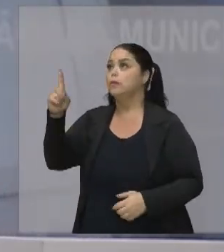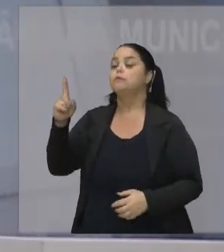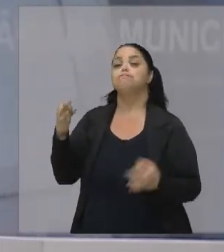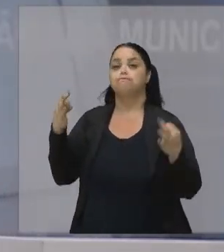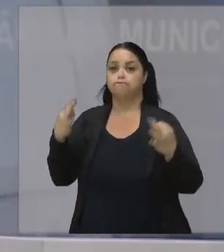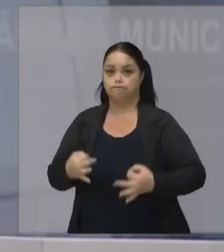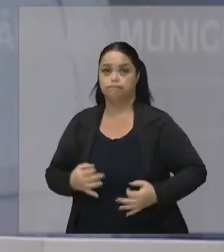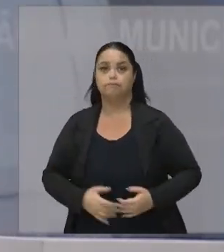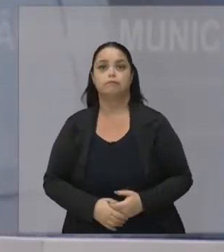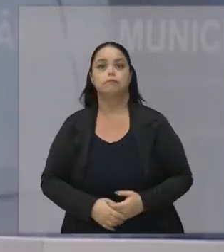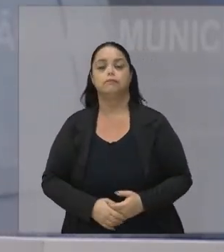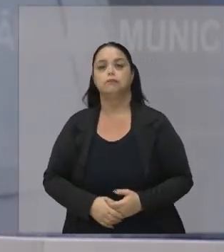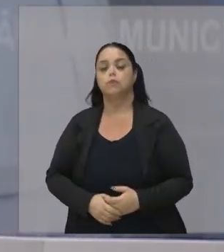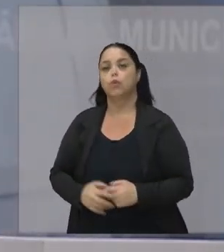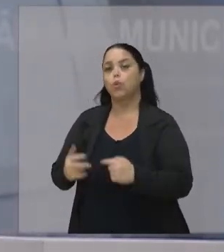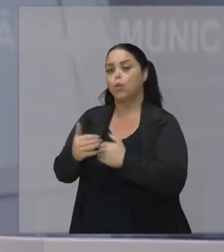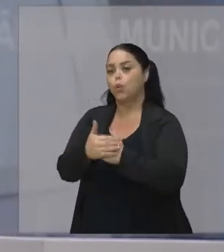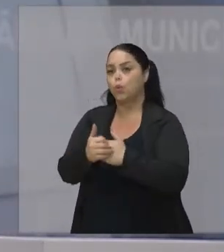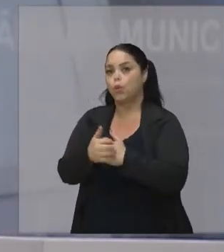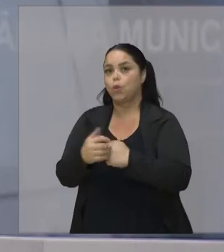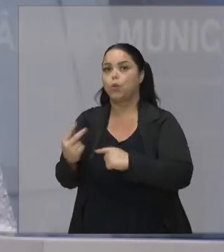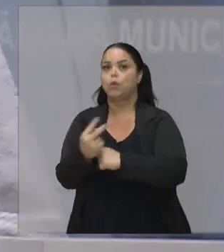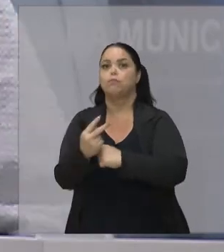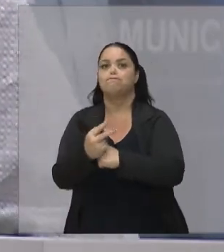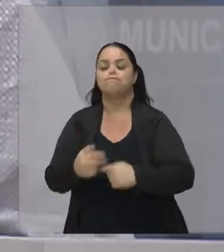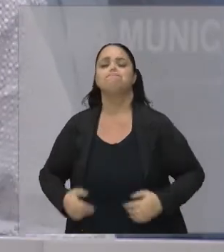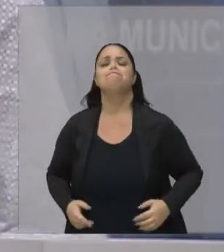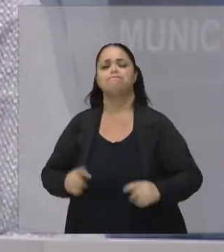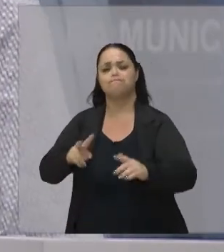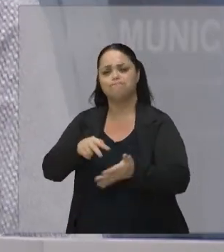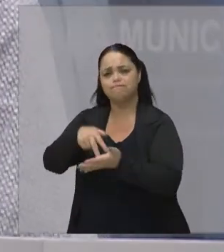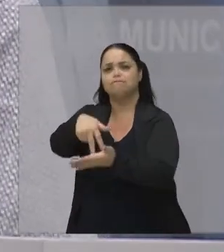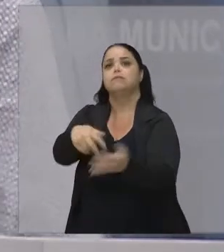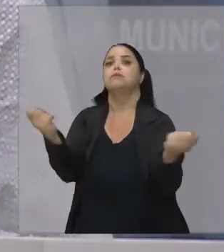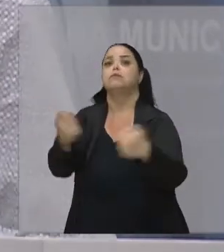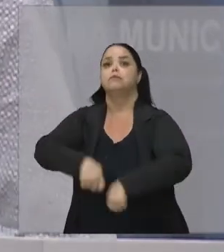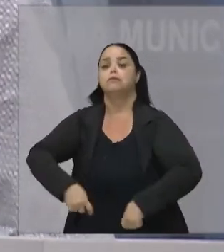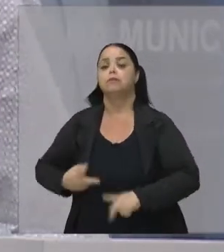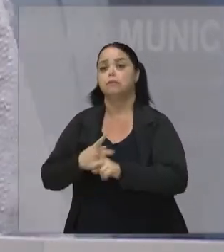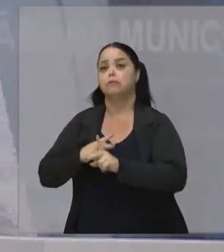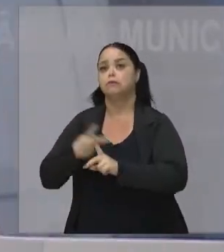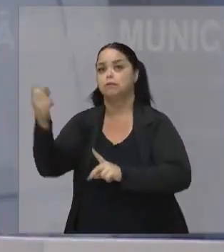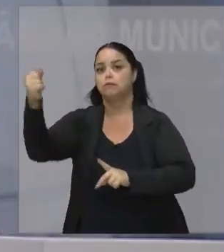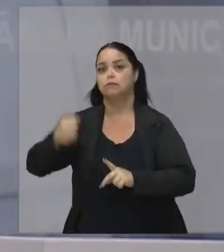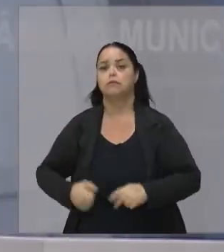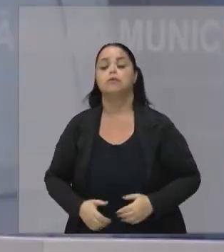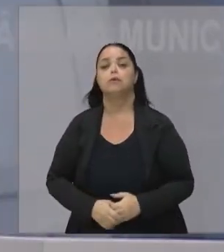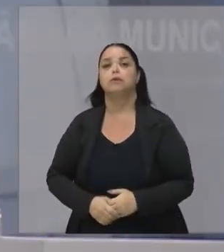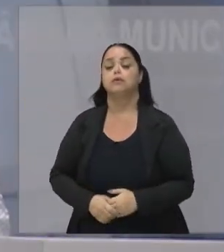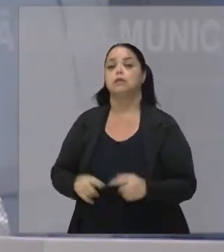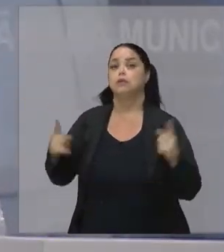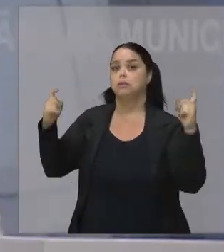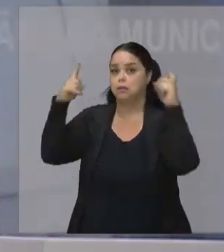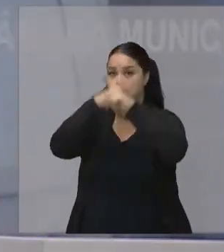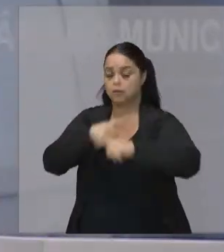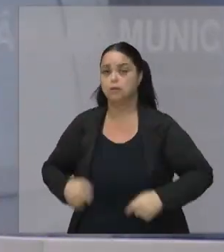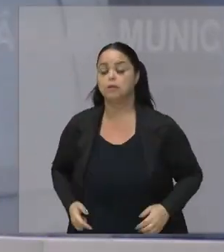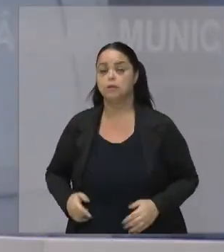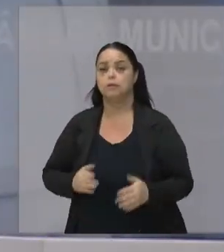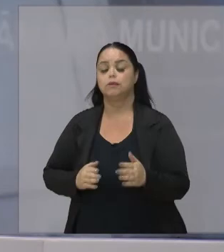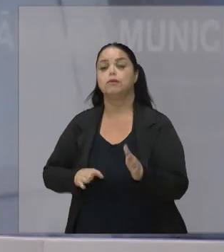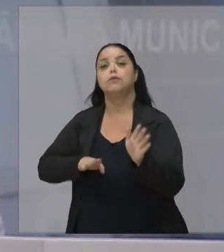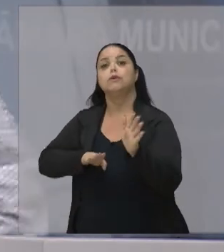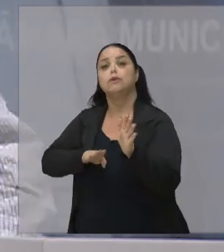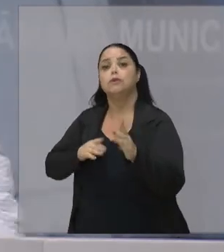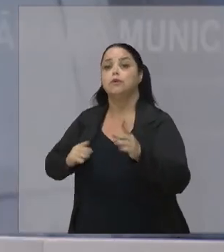fato, nos ampara. É aquele que nos dá a possibilidade de vencer as adversidades da vida, de transpor os obstáculos.